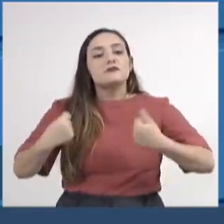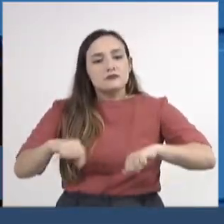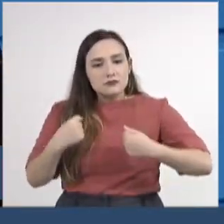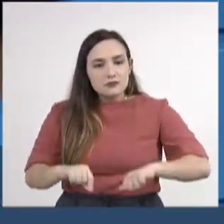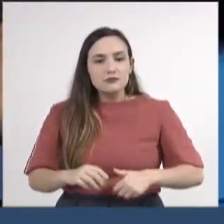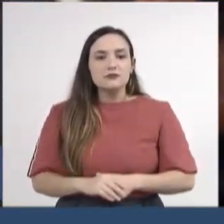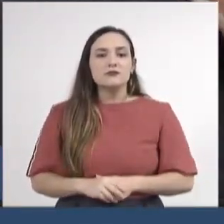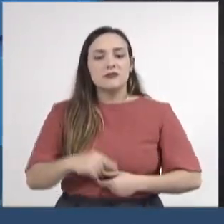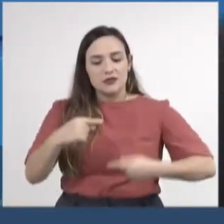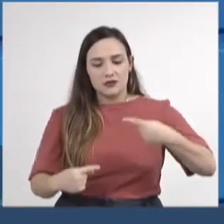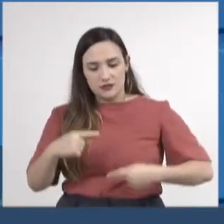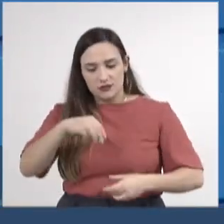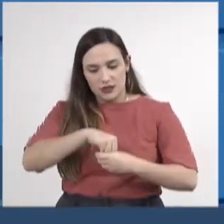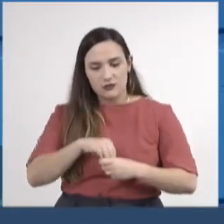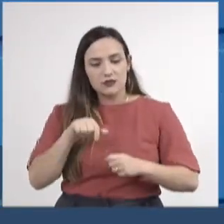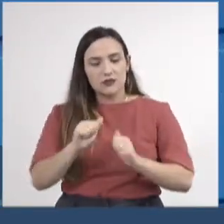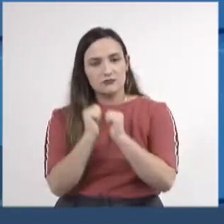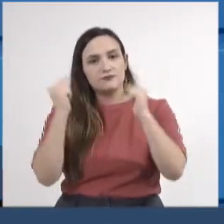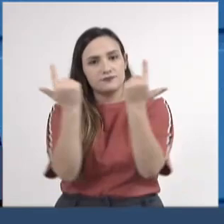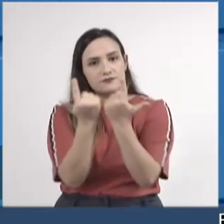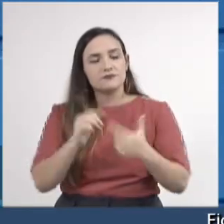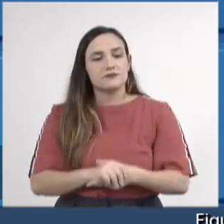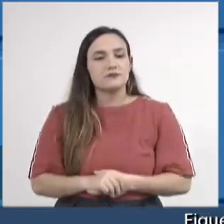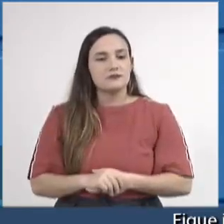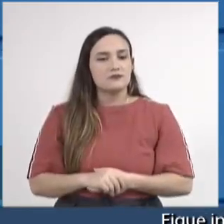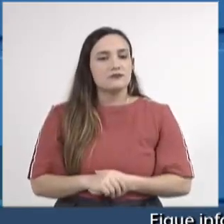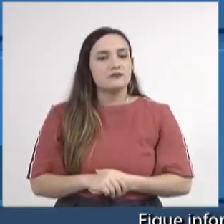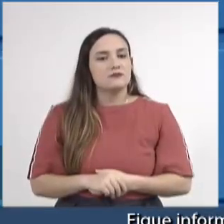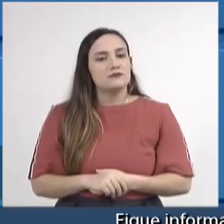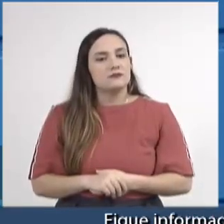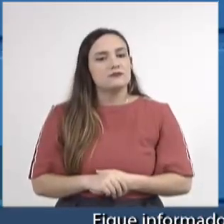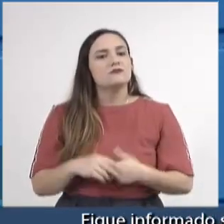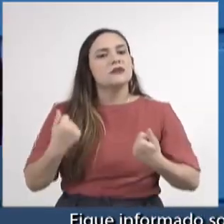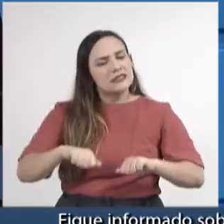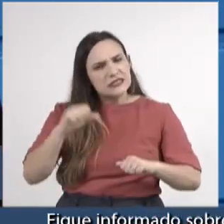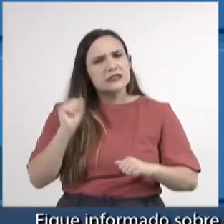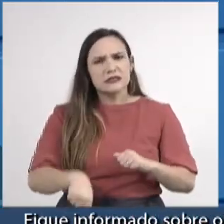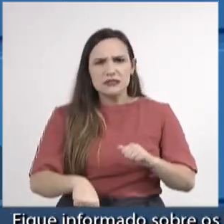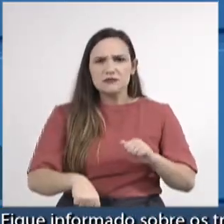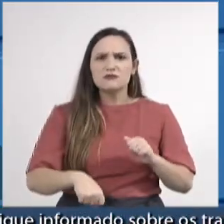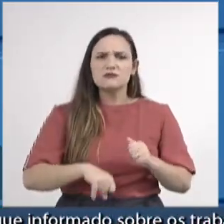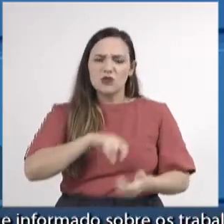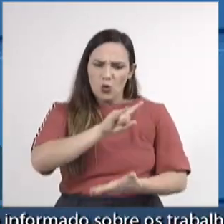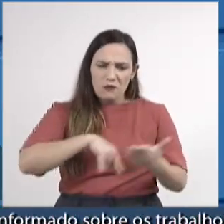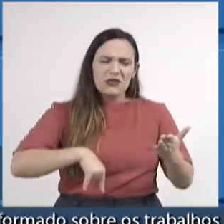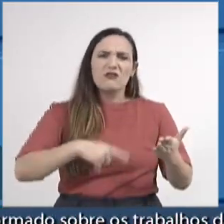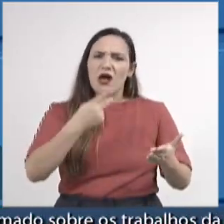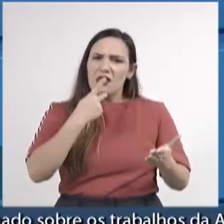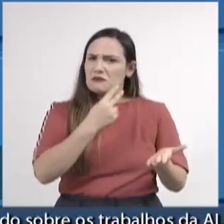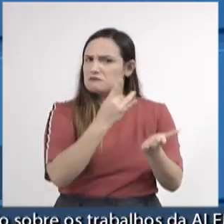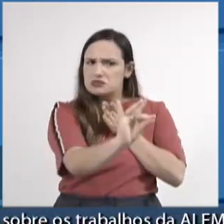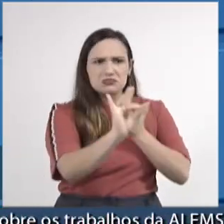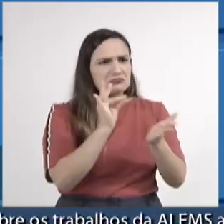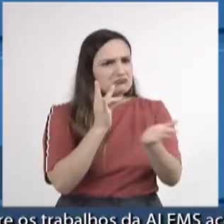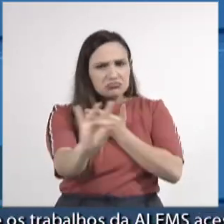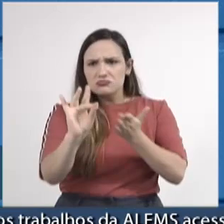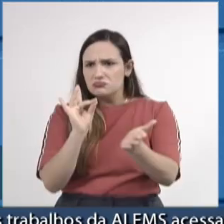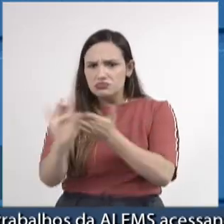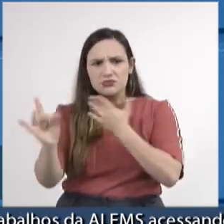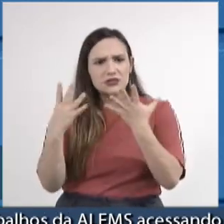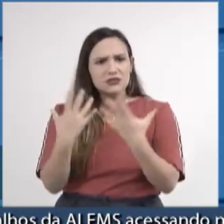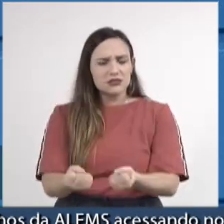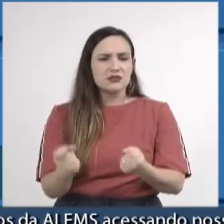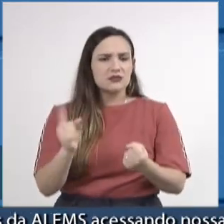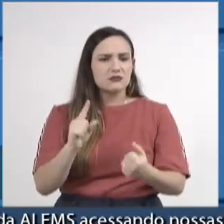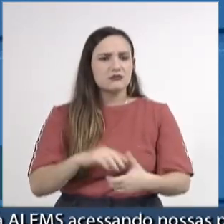trazer essa discussão para esse parlamento, precisamos fazer notas e notas de repúdio, precisamos fazer o que o presidente